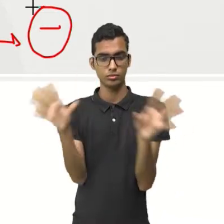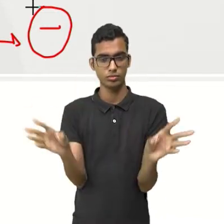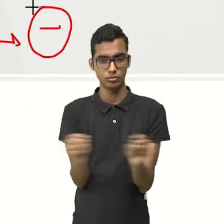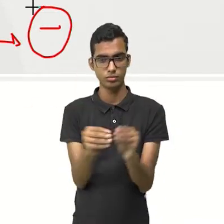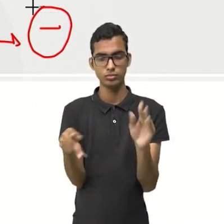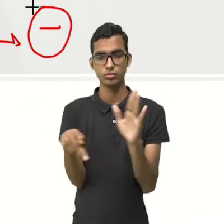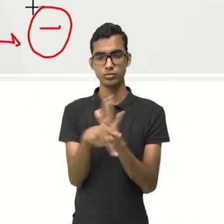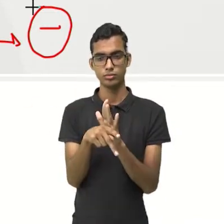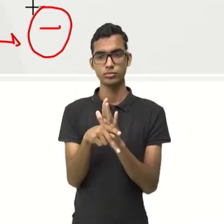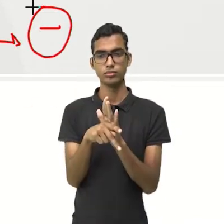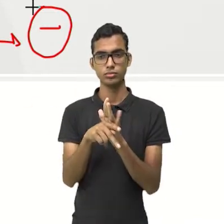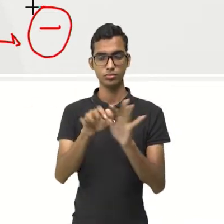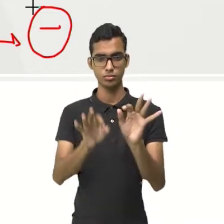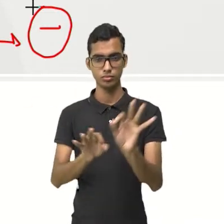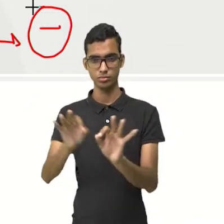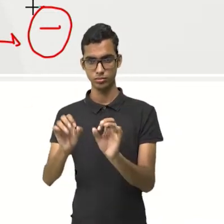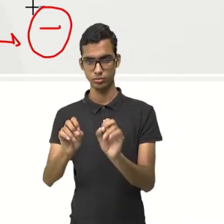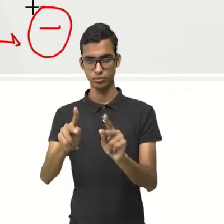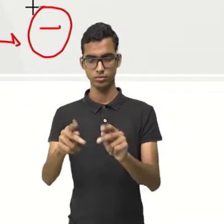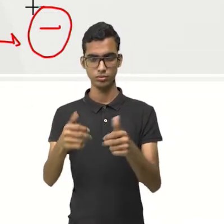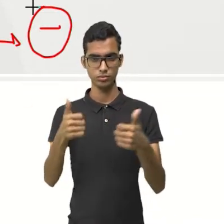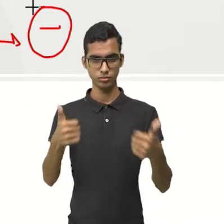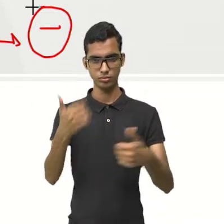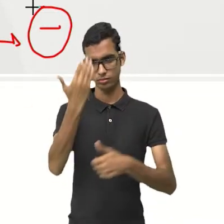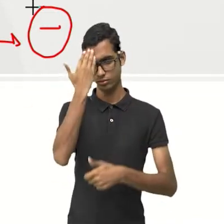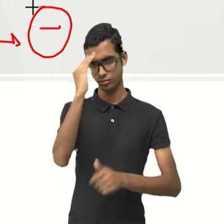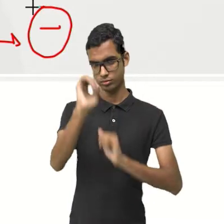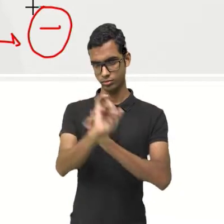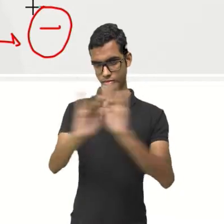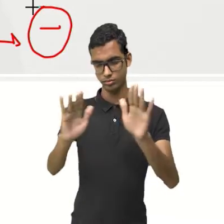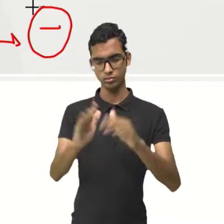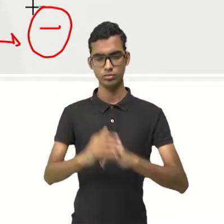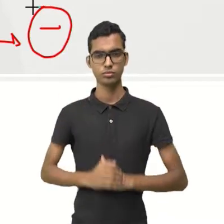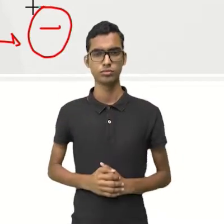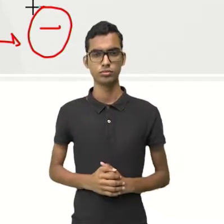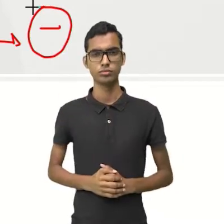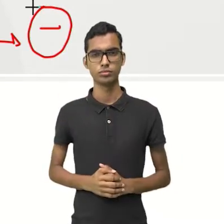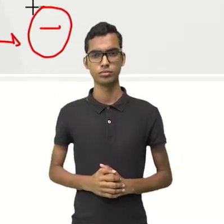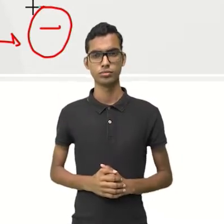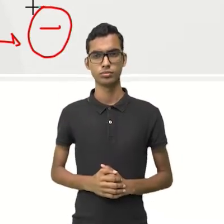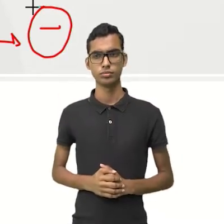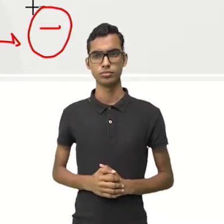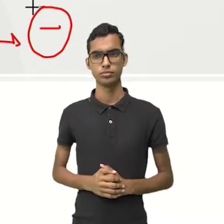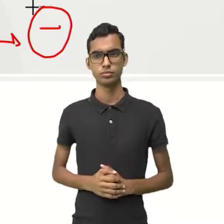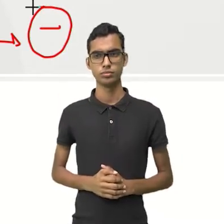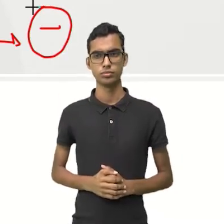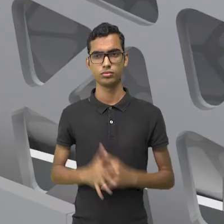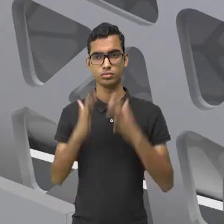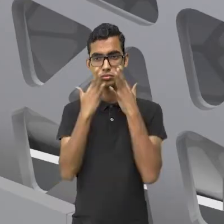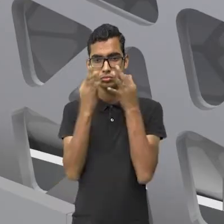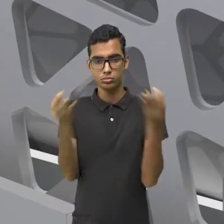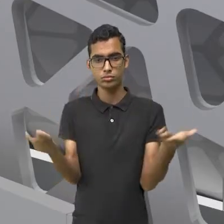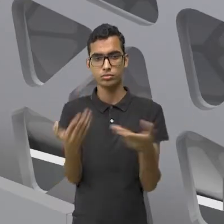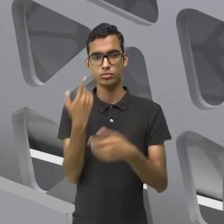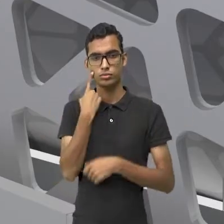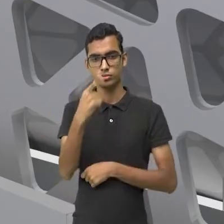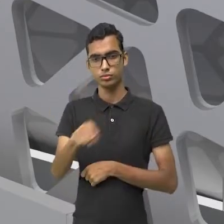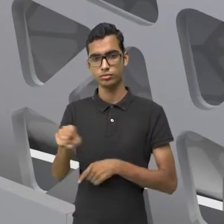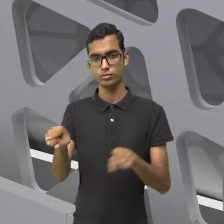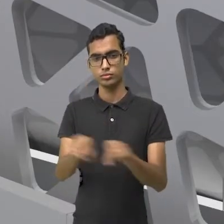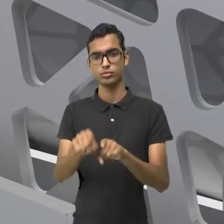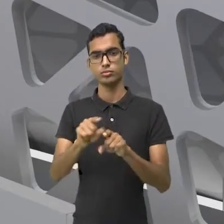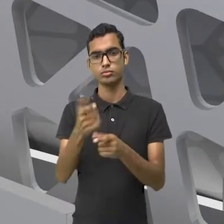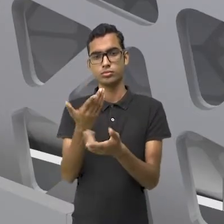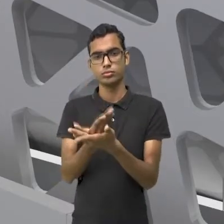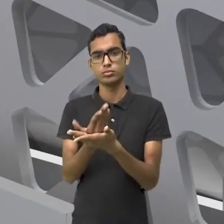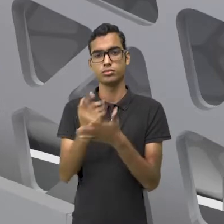da ópera. Beleza, pessoal? Então, se liga nessa, pessoal. O que